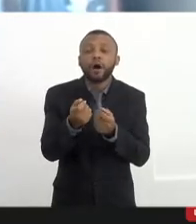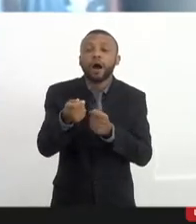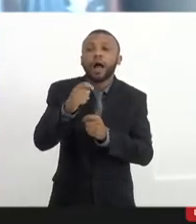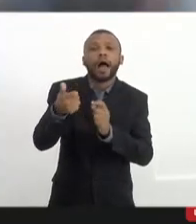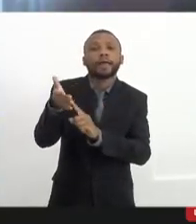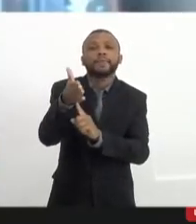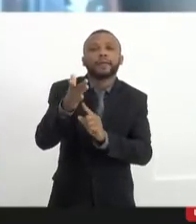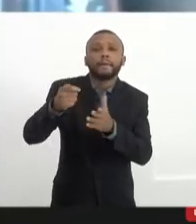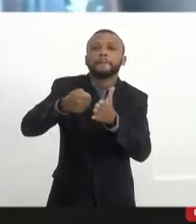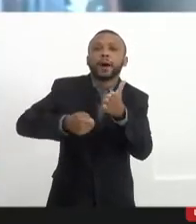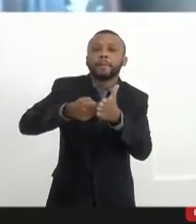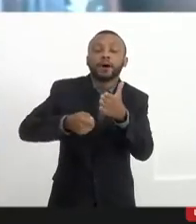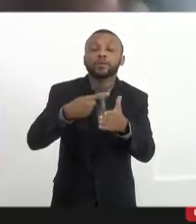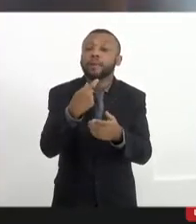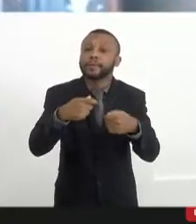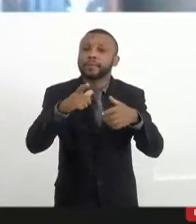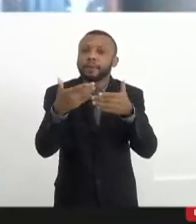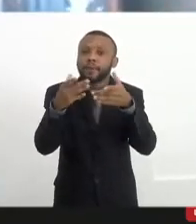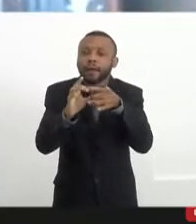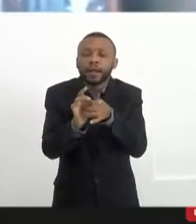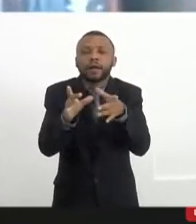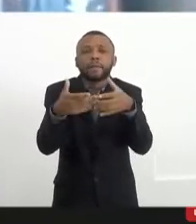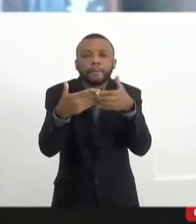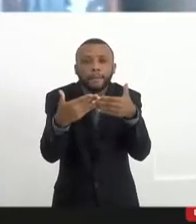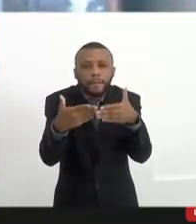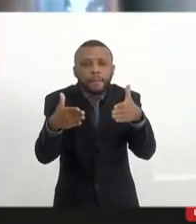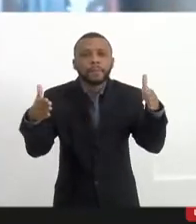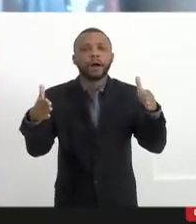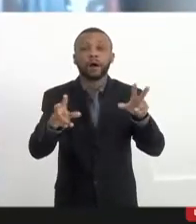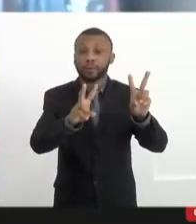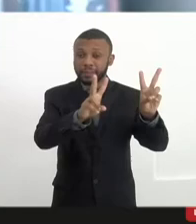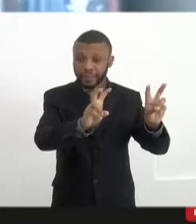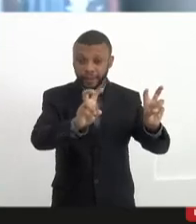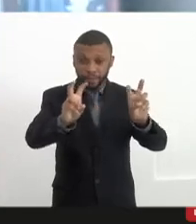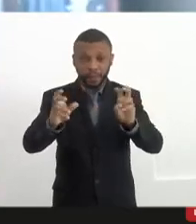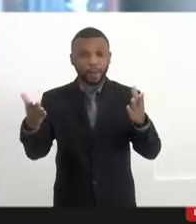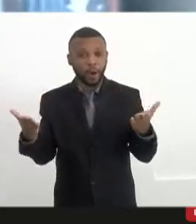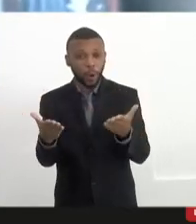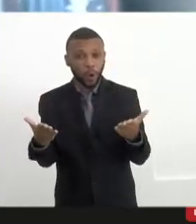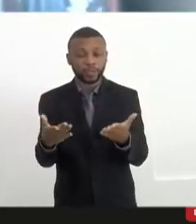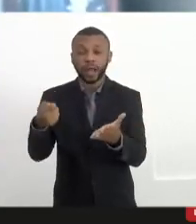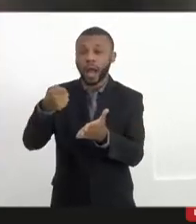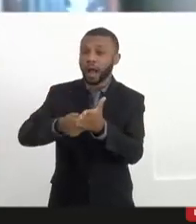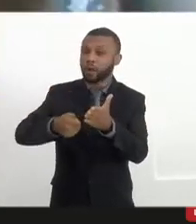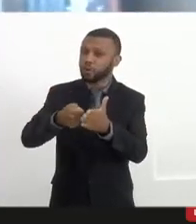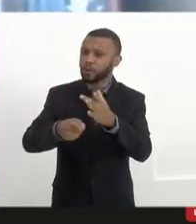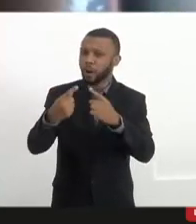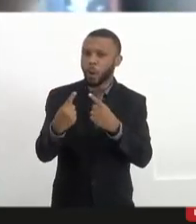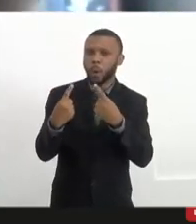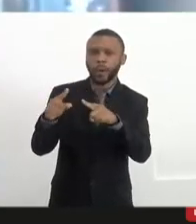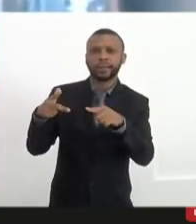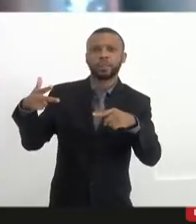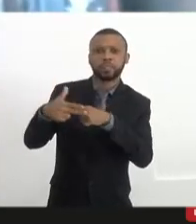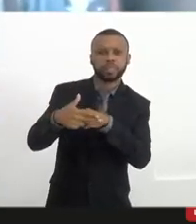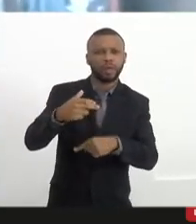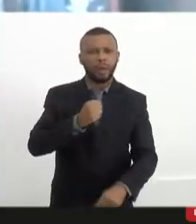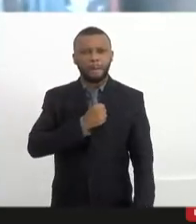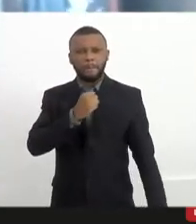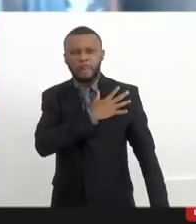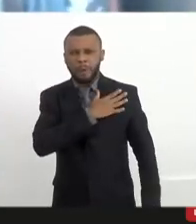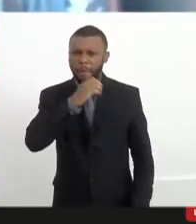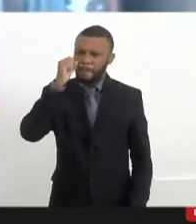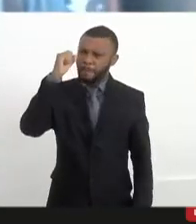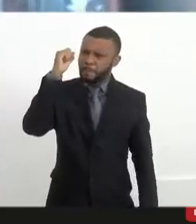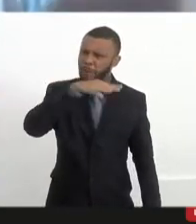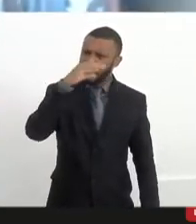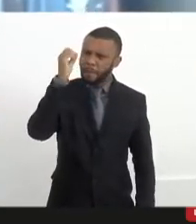O que a gente tem é que ampliar. O eixo hoje é a luta contra a censura. O insano tirano agride